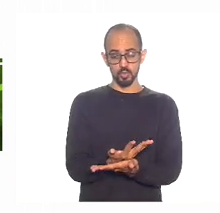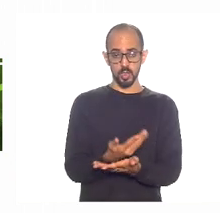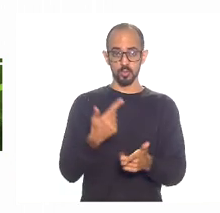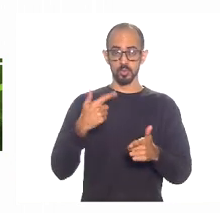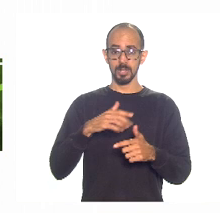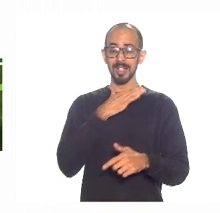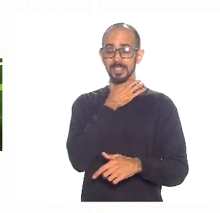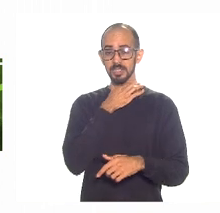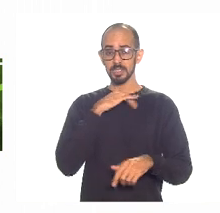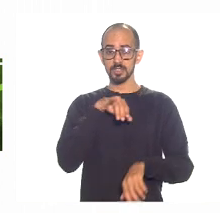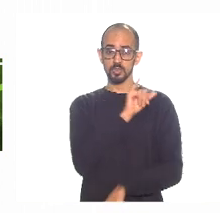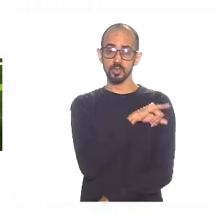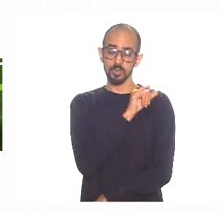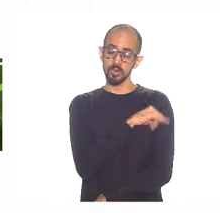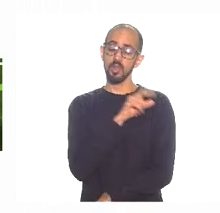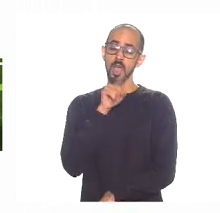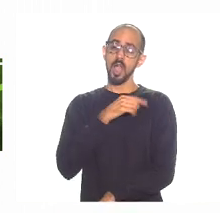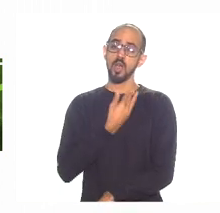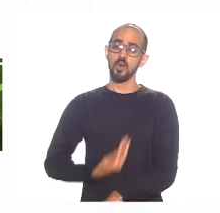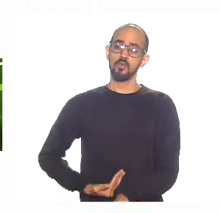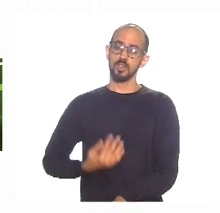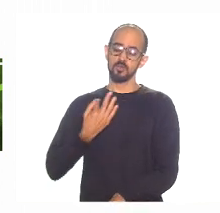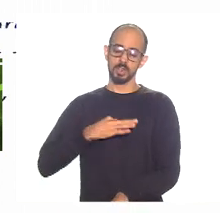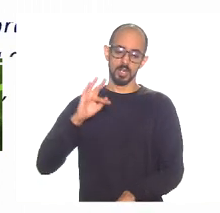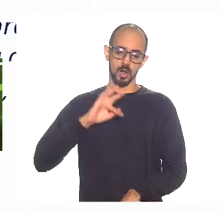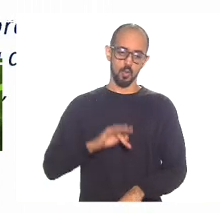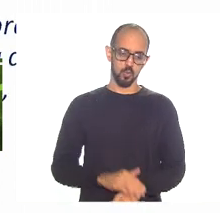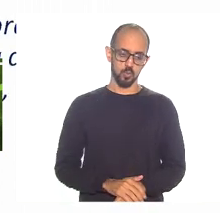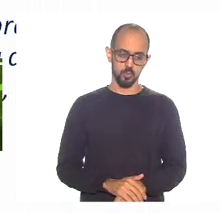e de outros estados, é o governo federal. Pode ir.